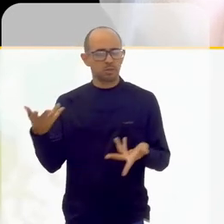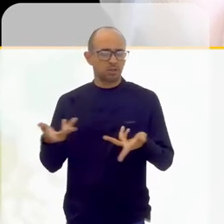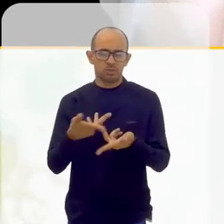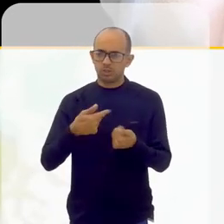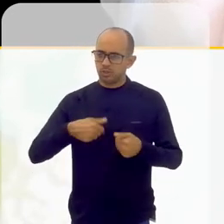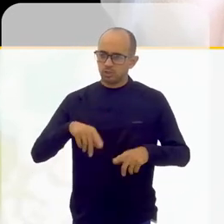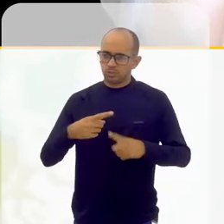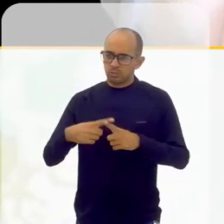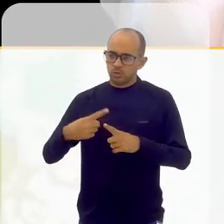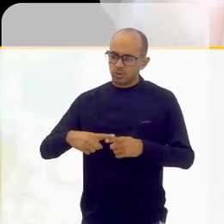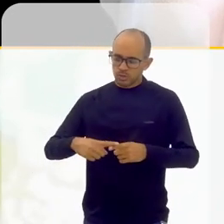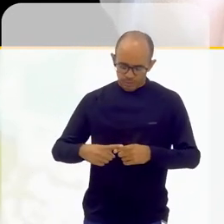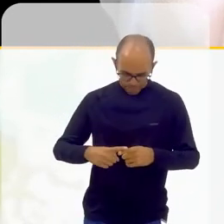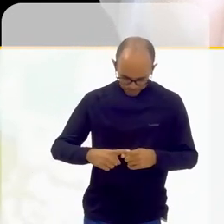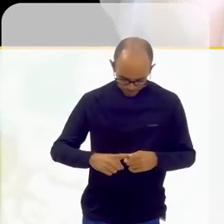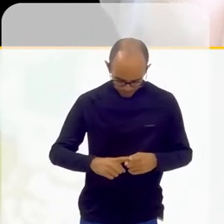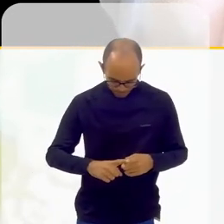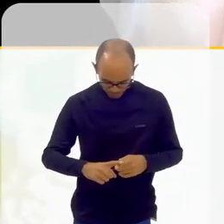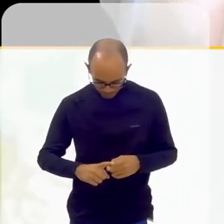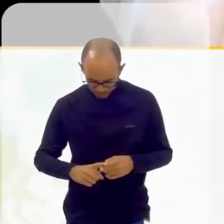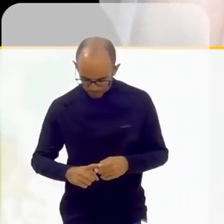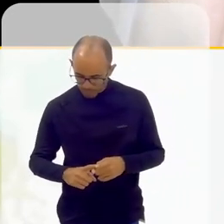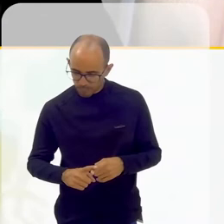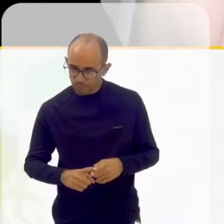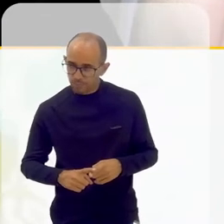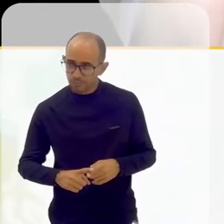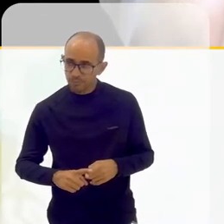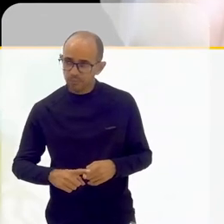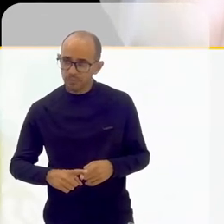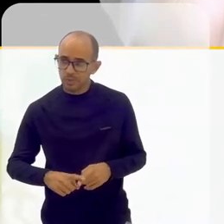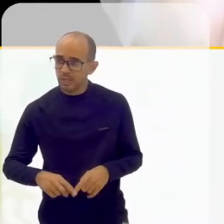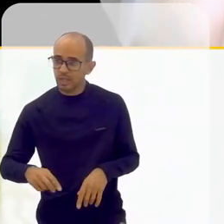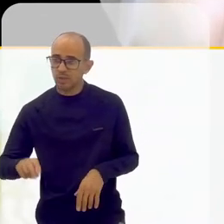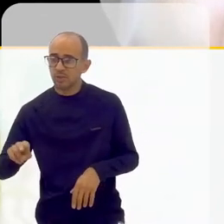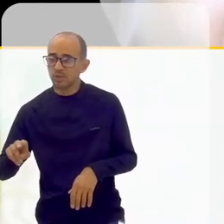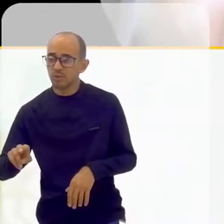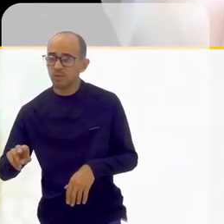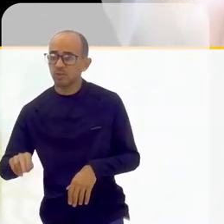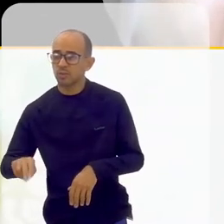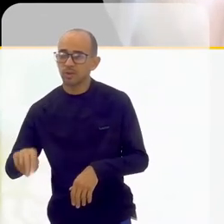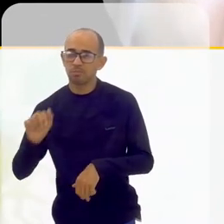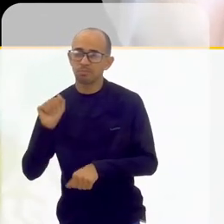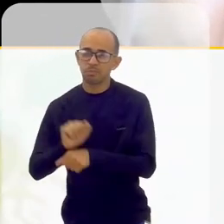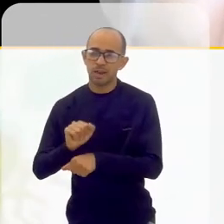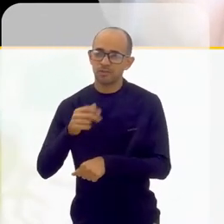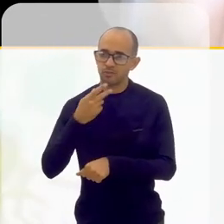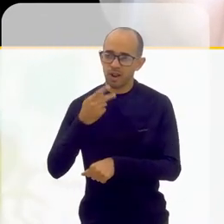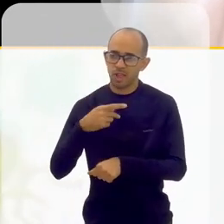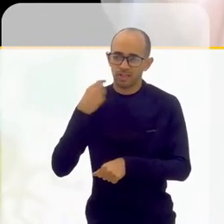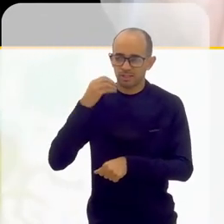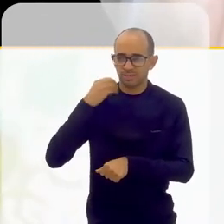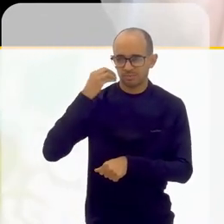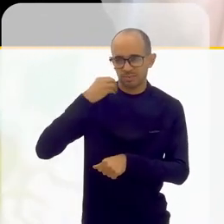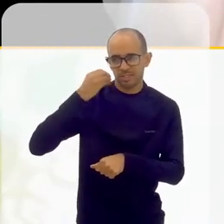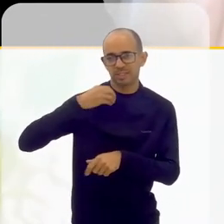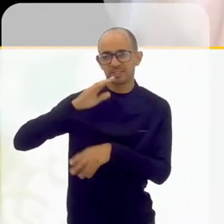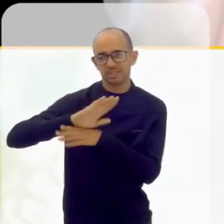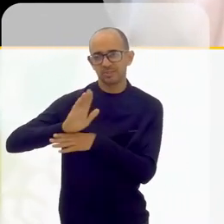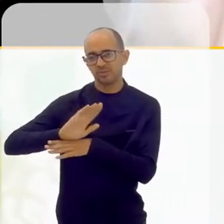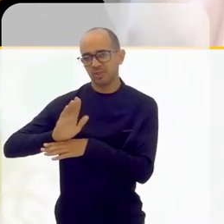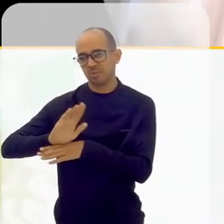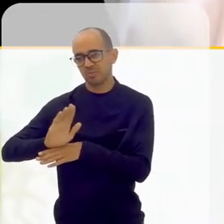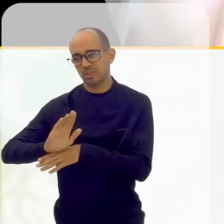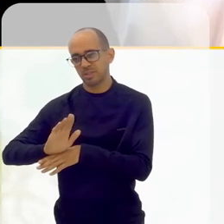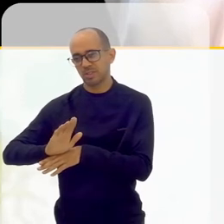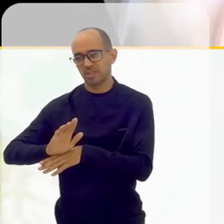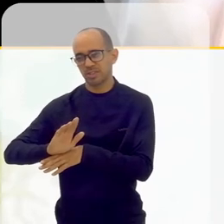foi incrível porque ele não parou de falar metade do filme, mas era sobre o filme, a experiência que estava vivenciando.